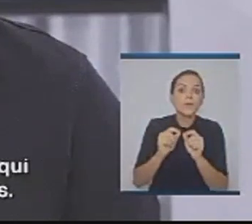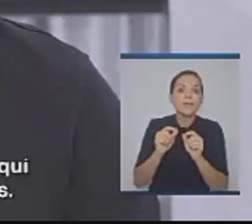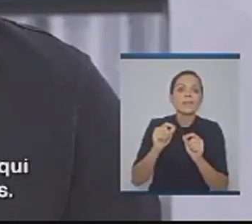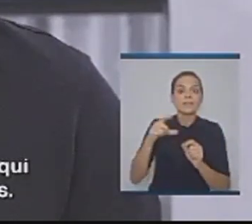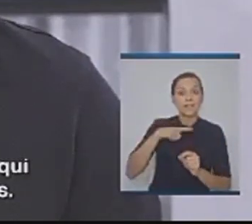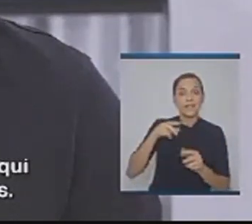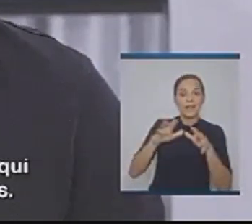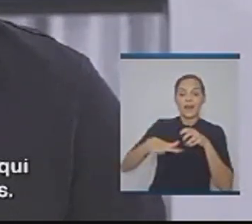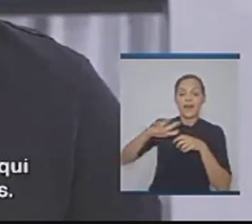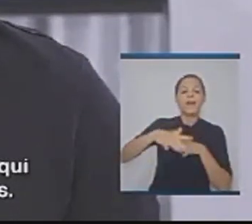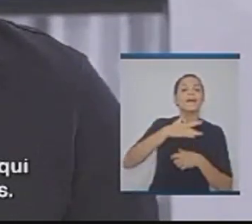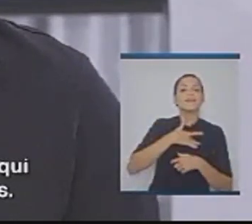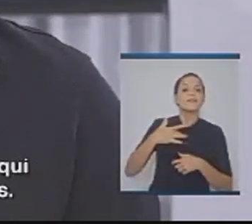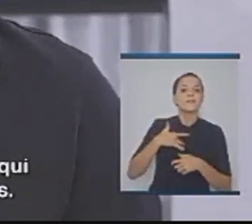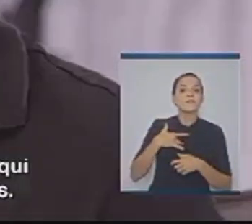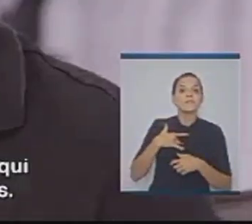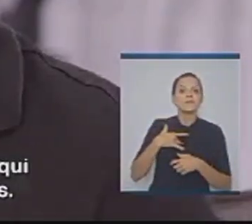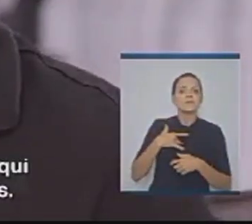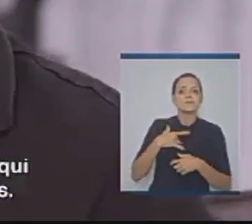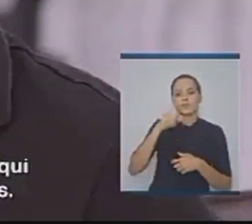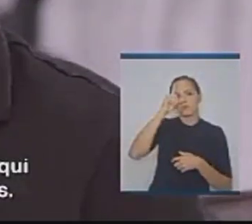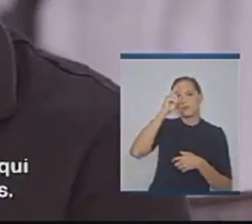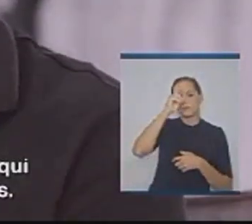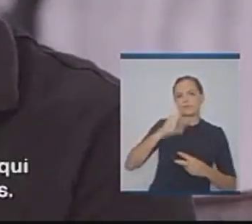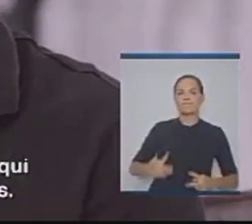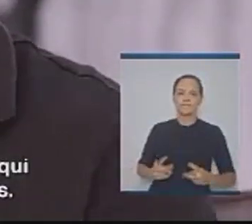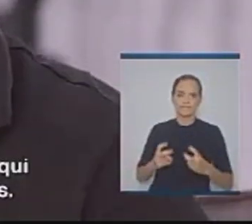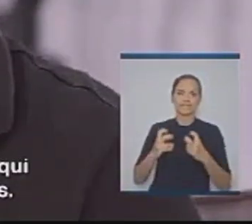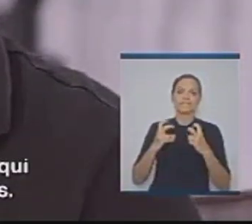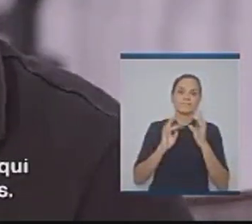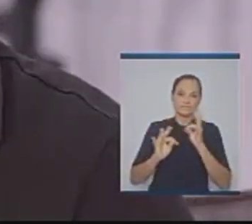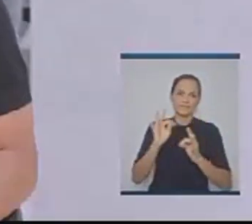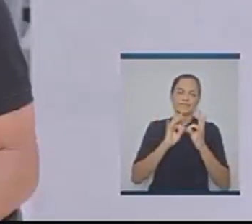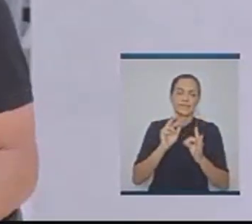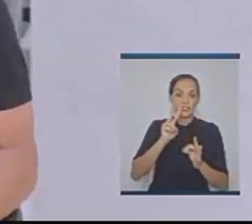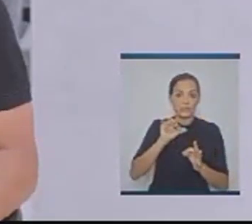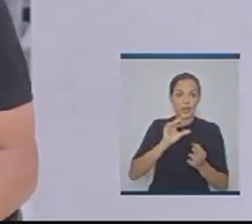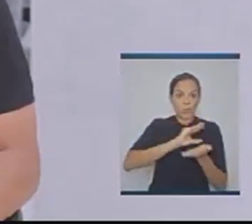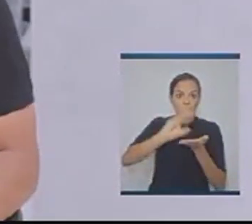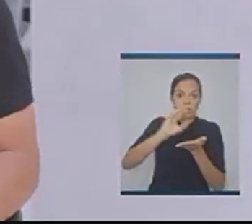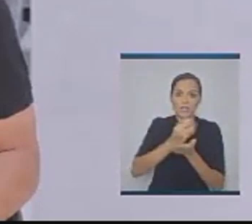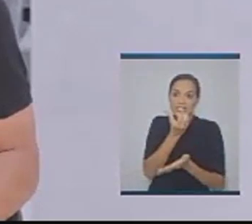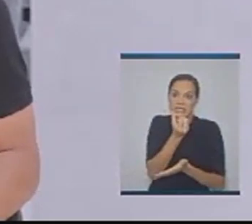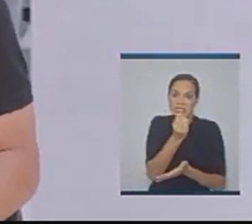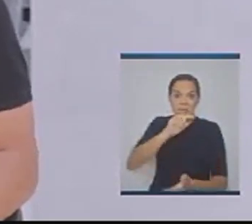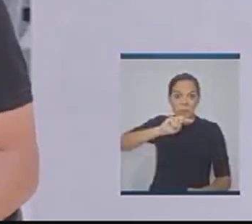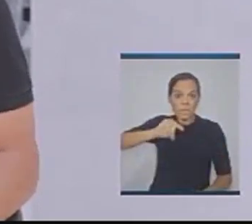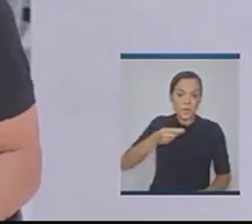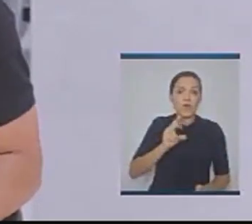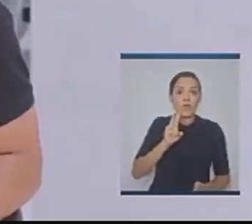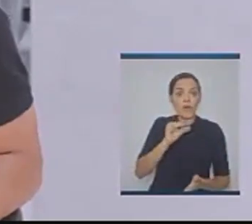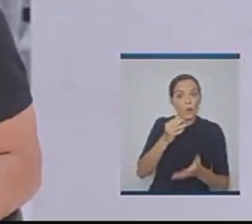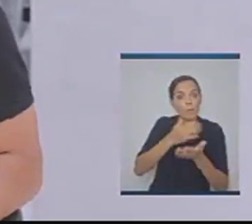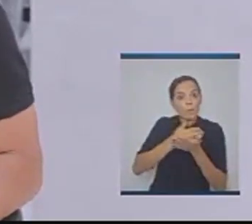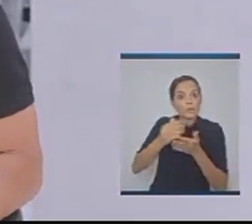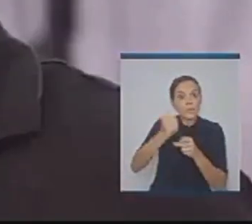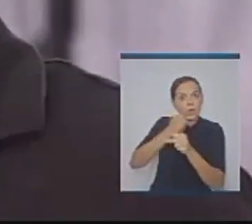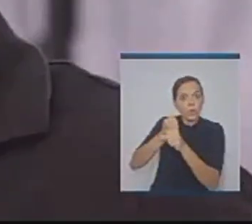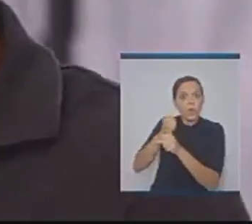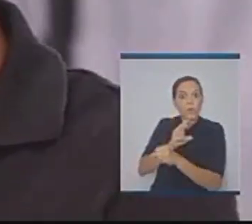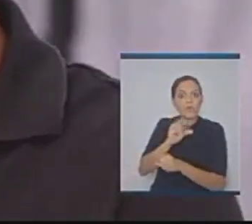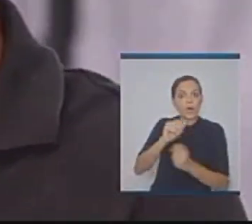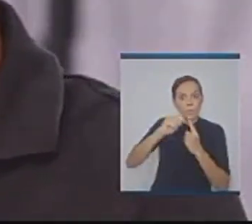Serão investidos mais de 60 milhões, daqui a alguns meses já vai dar início às obras. Eu sei os problemas que a gente precisa alcançar.